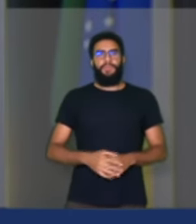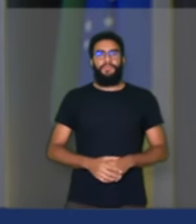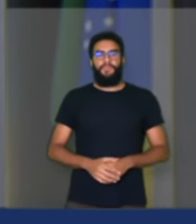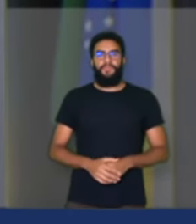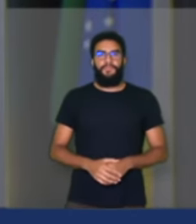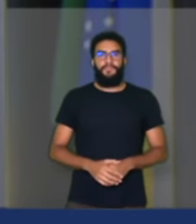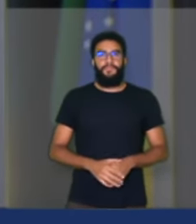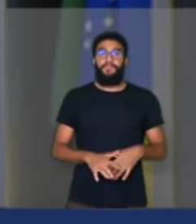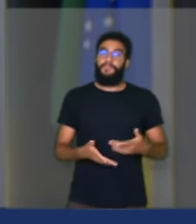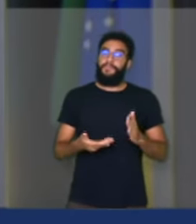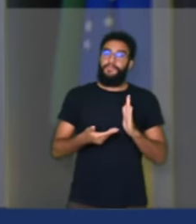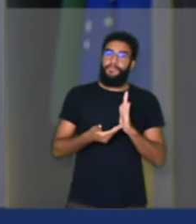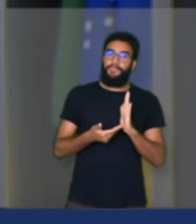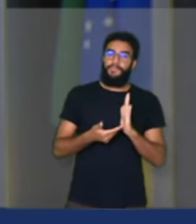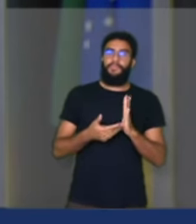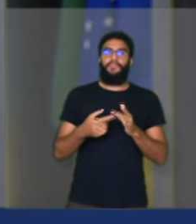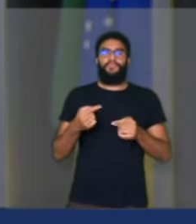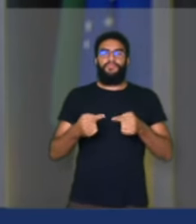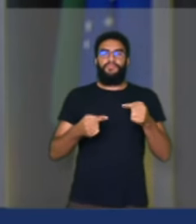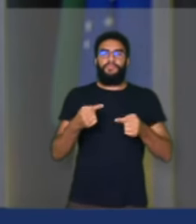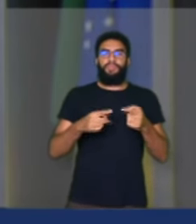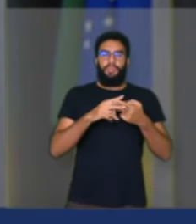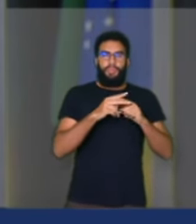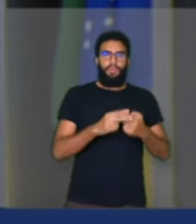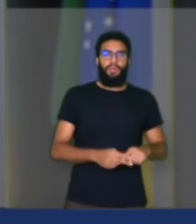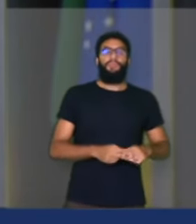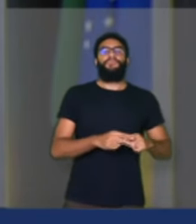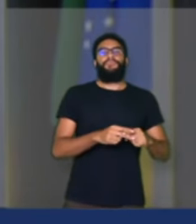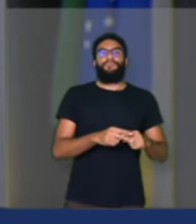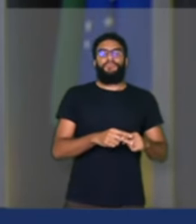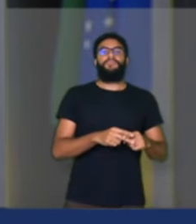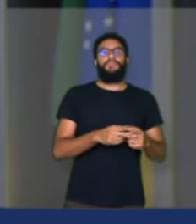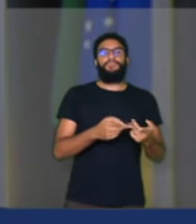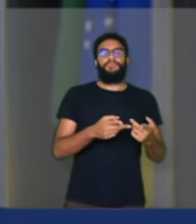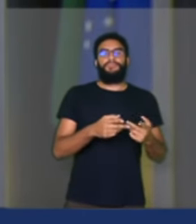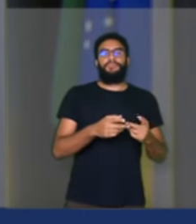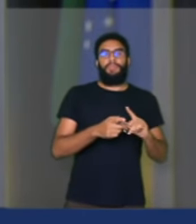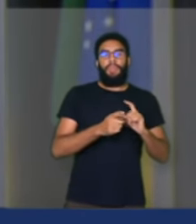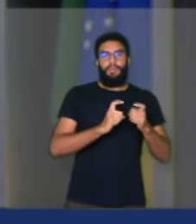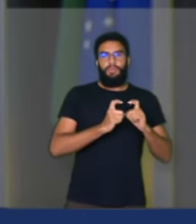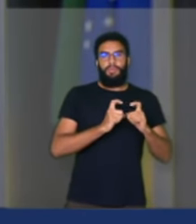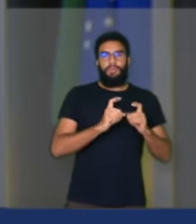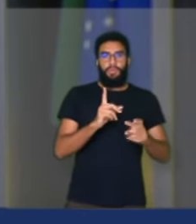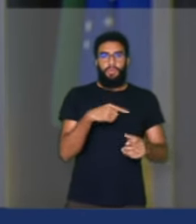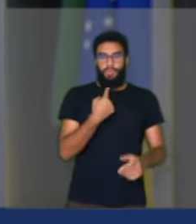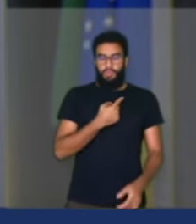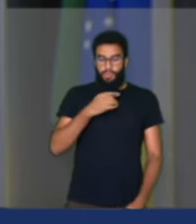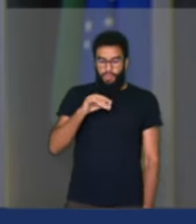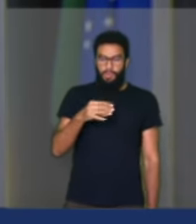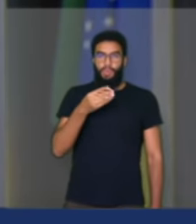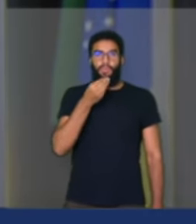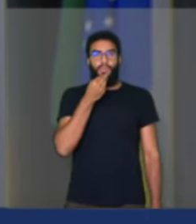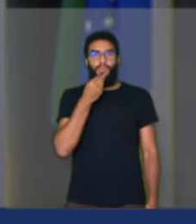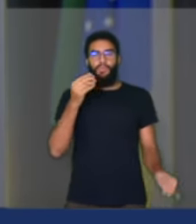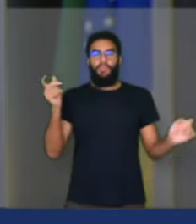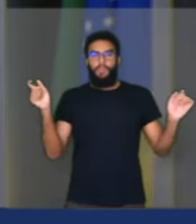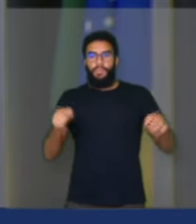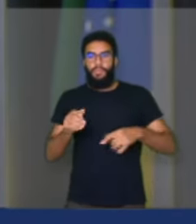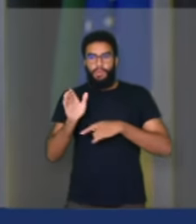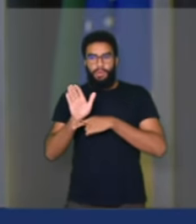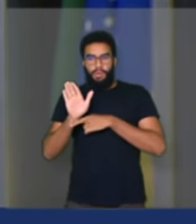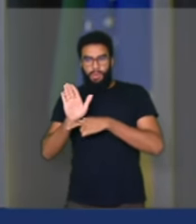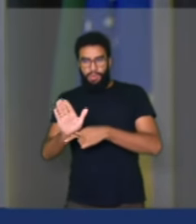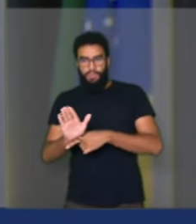casa, em meio a um debate de reforma administrativa, nós temos a oportunidade de poder ajudá-los, nos